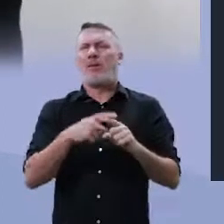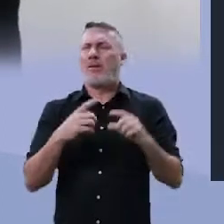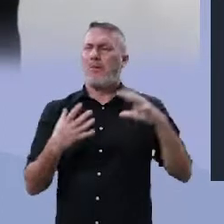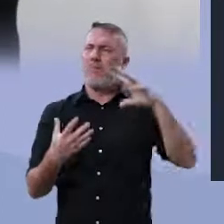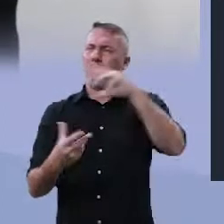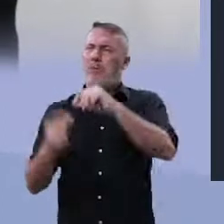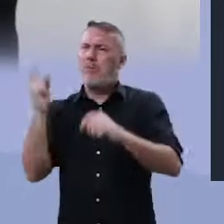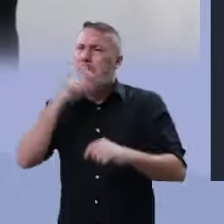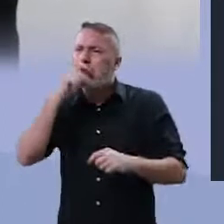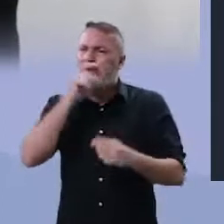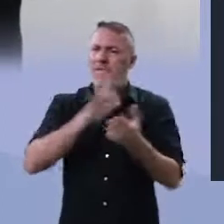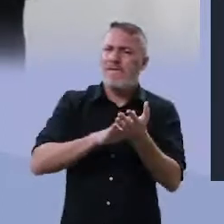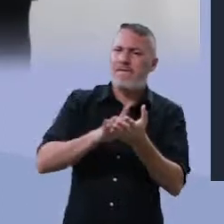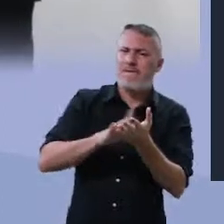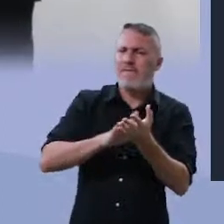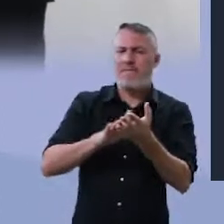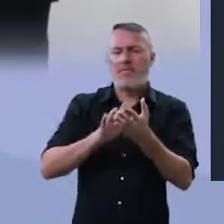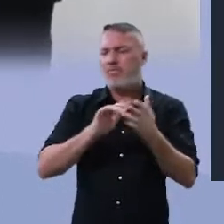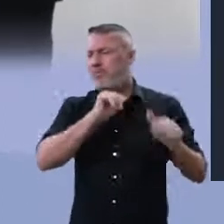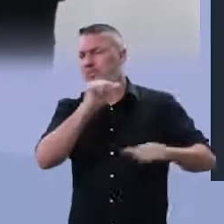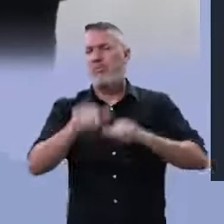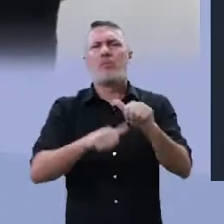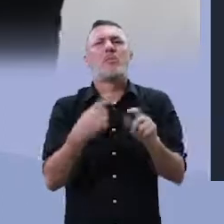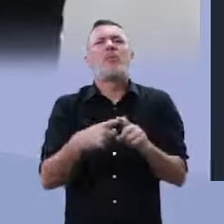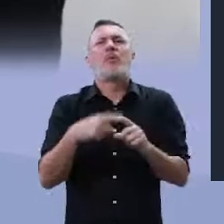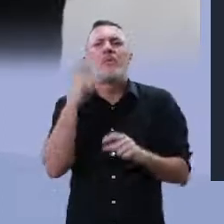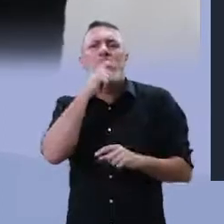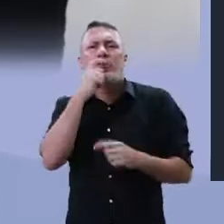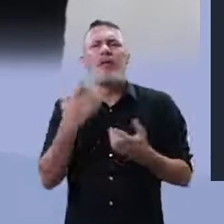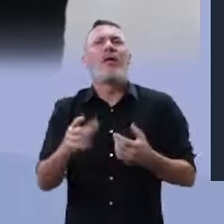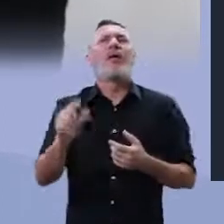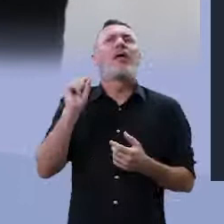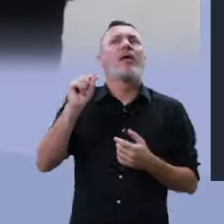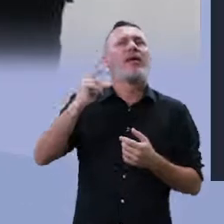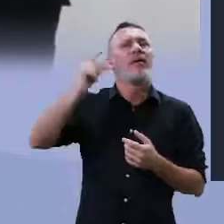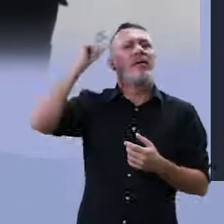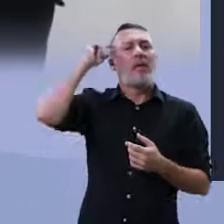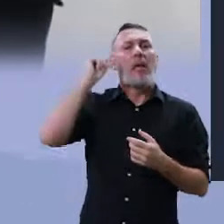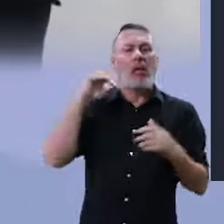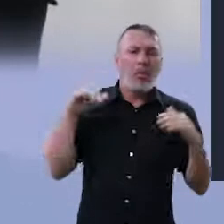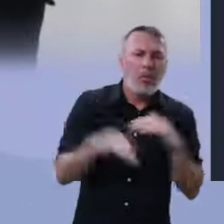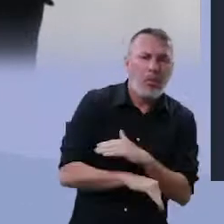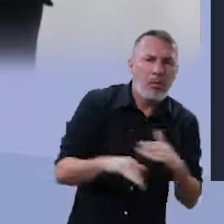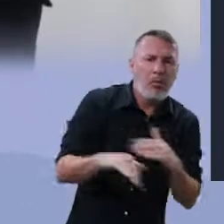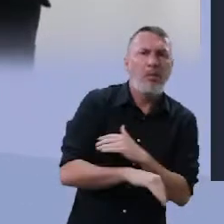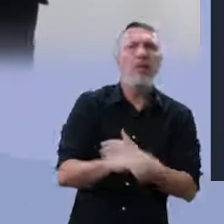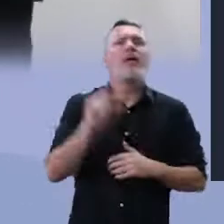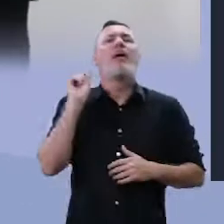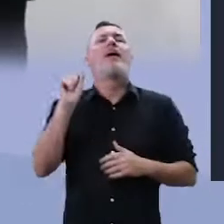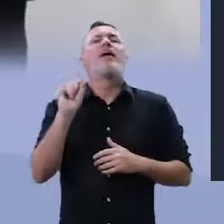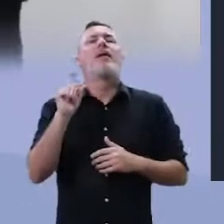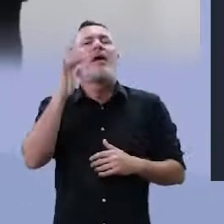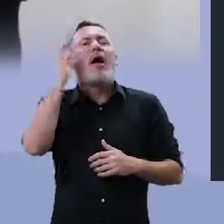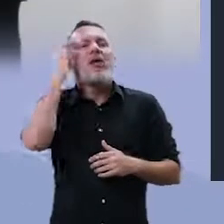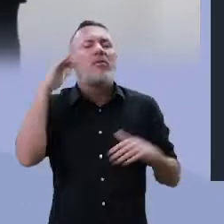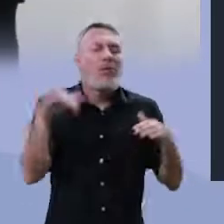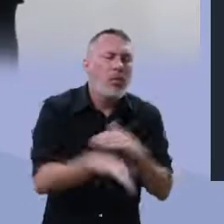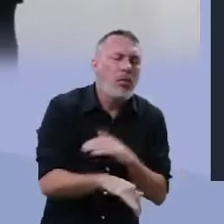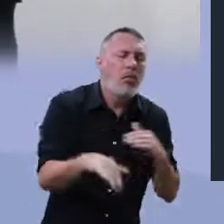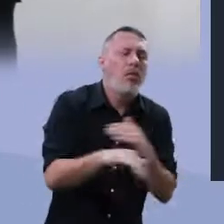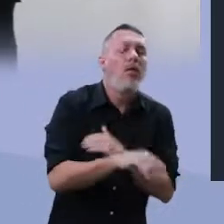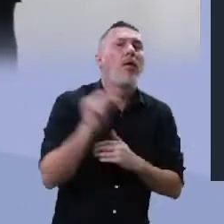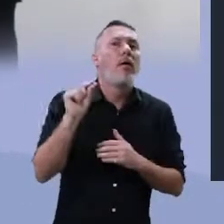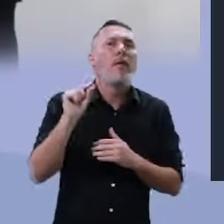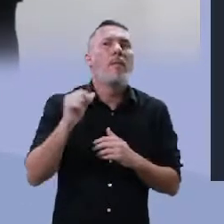tanta mentira, tanta força bruta. Então, quem mentia? Quem era submisso? Quem estava sujeito à